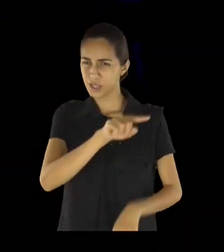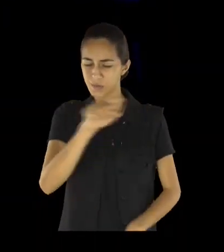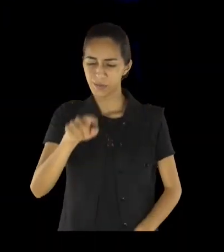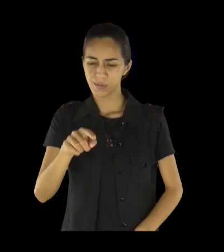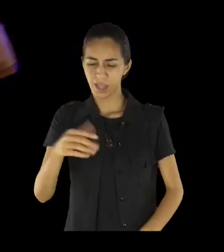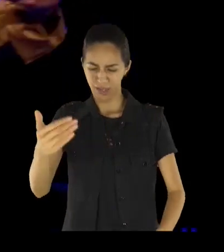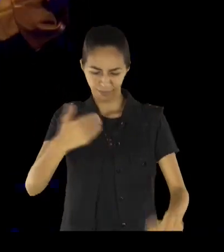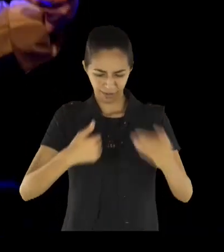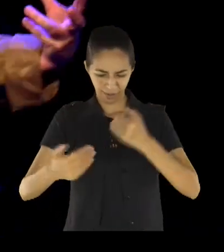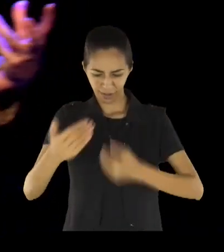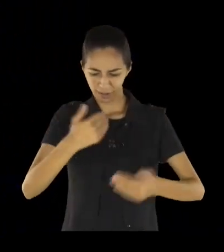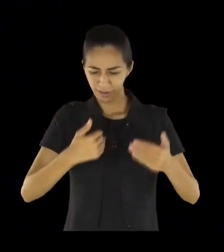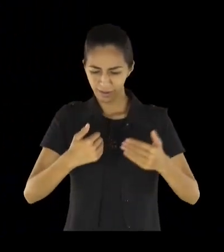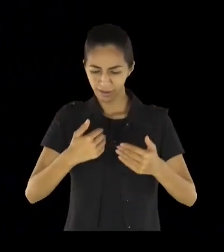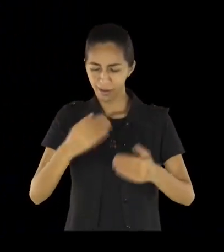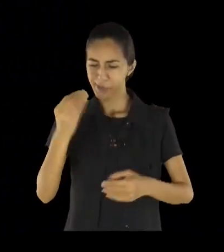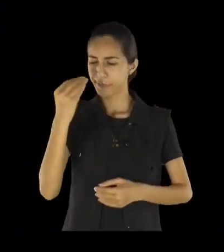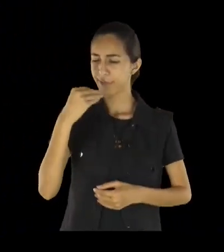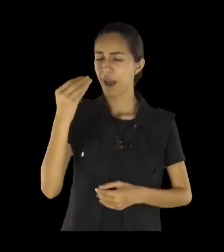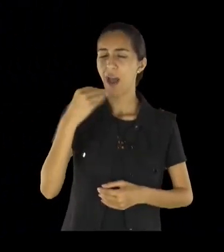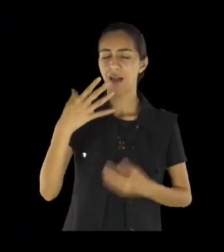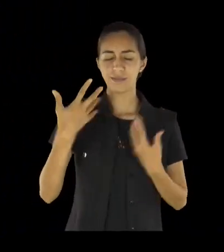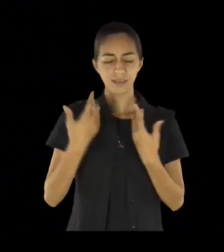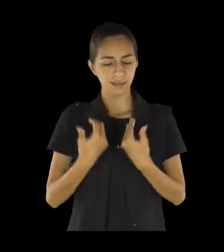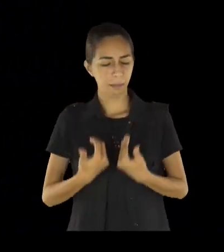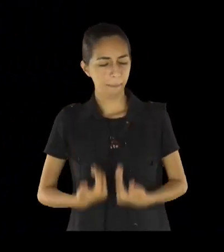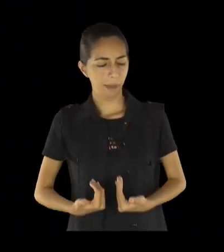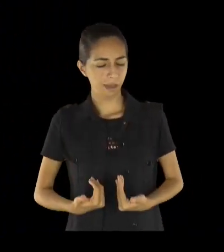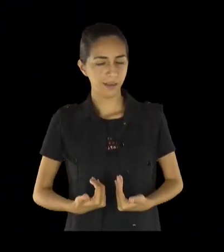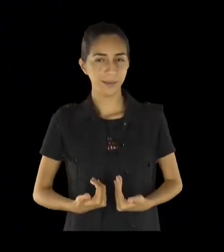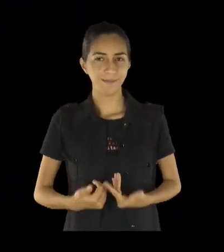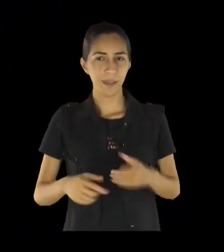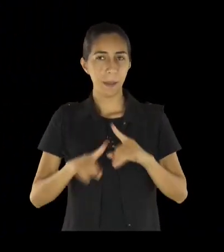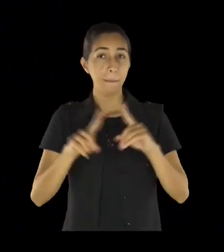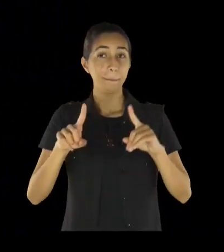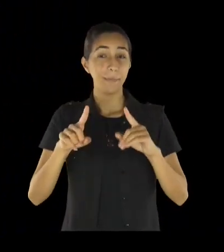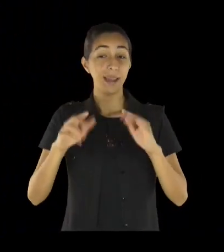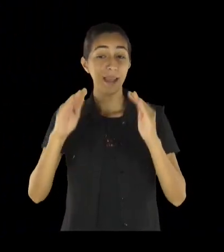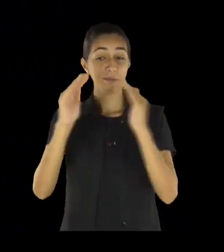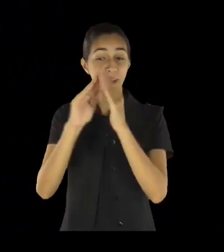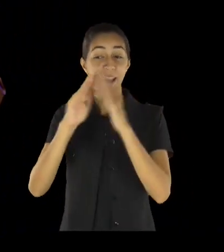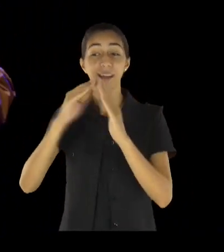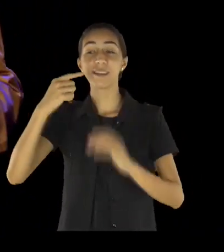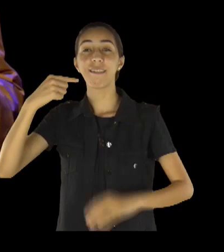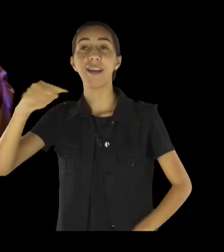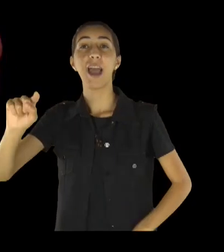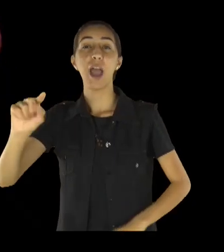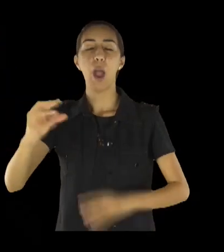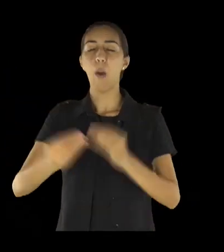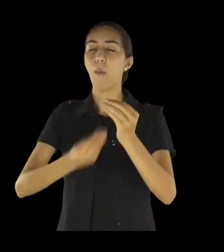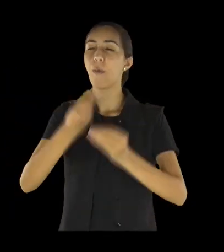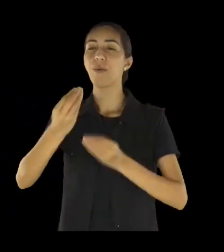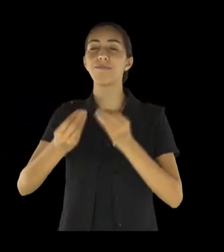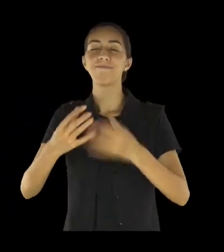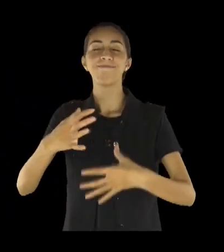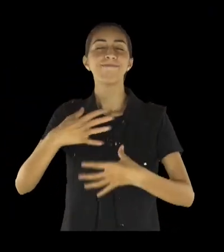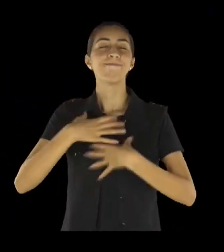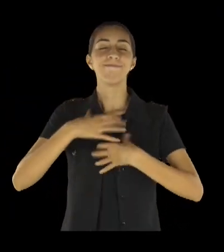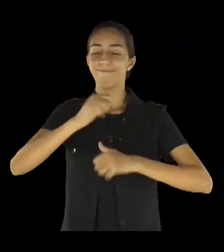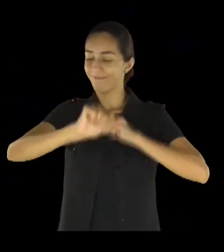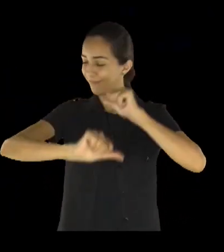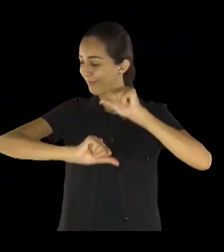deixa o Espírito Santo, te mover, no seu corpo, na sua mente, no seu Espírito, e você sair daqui,